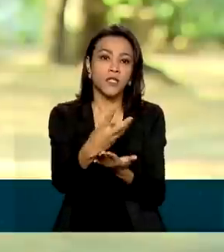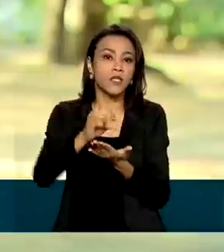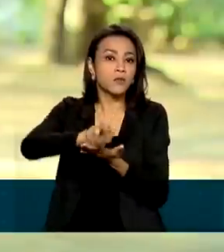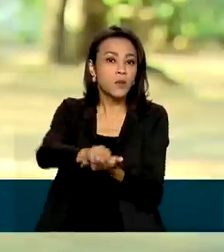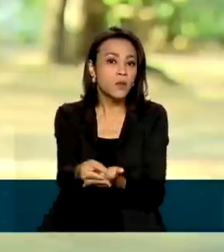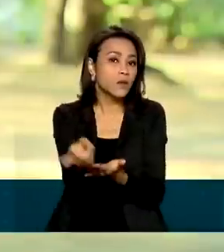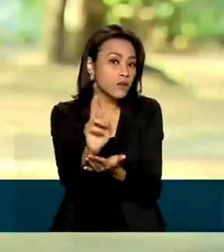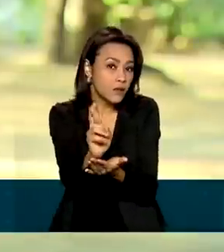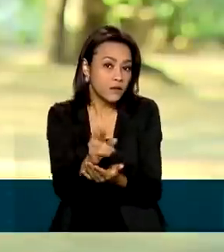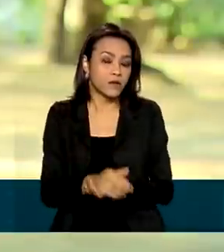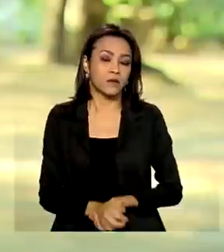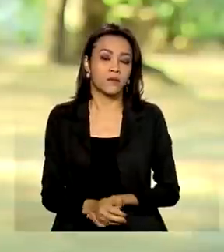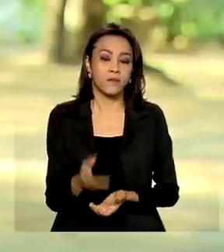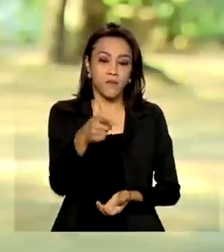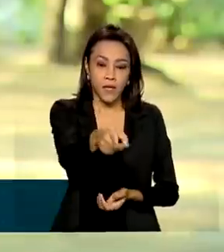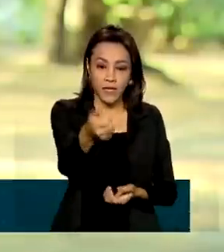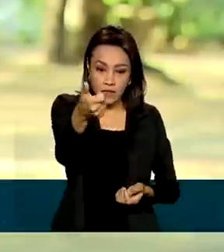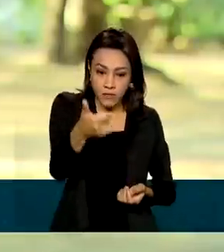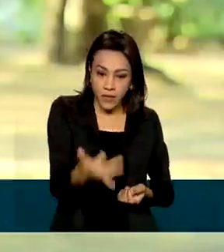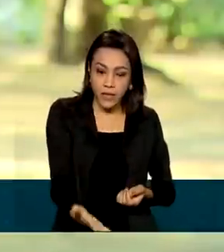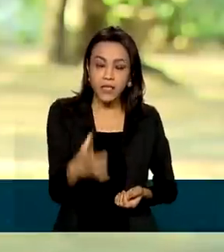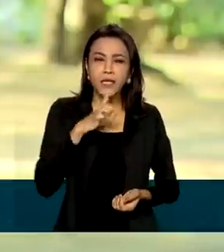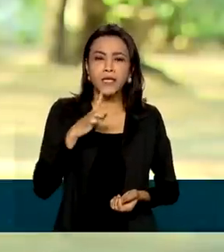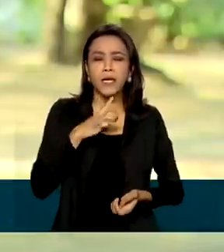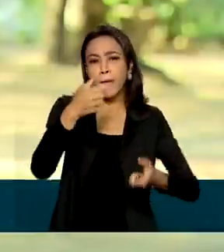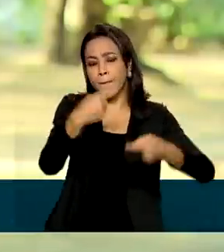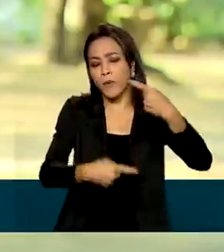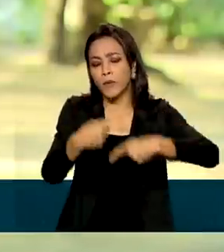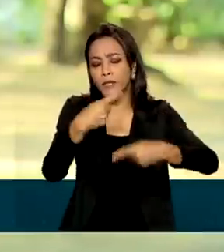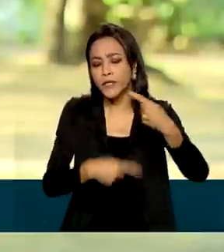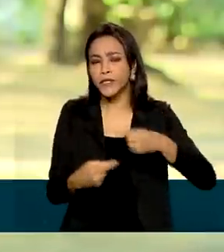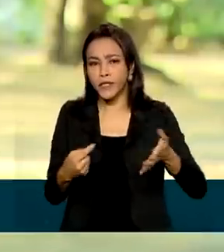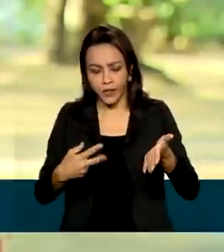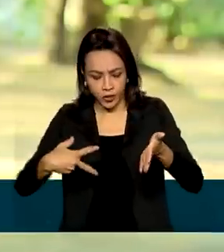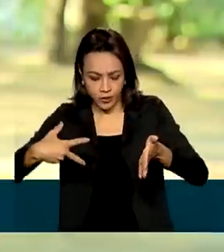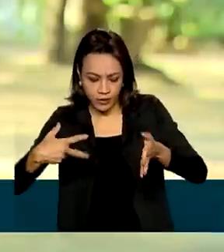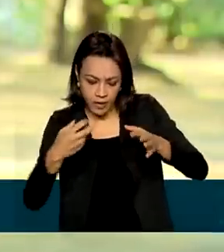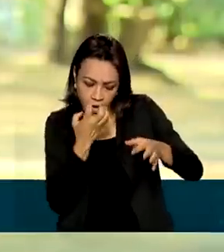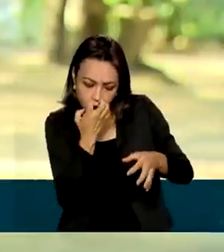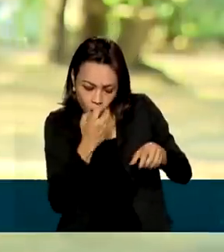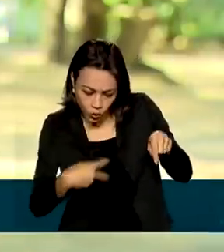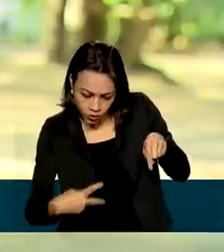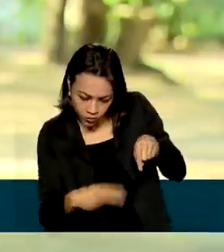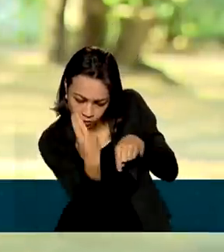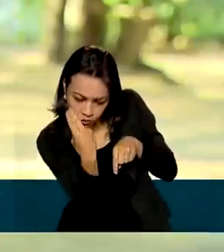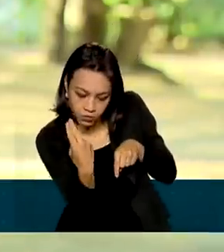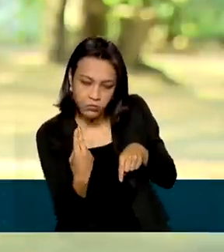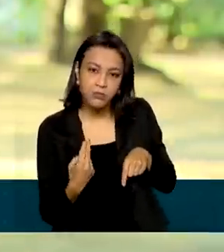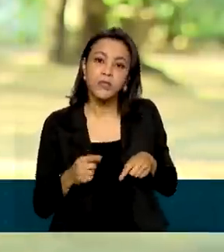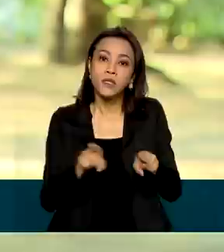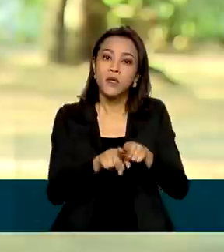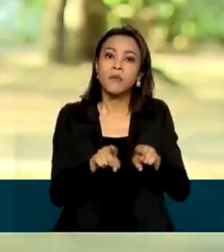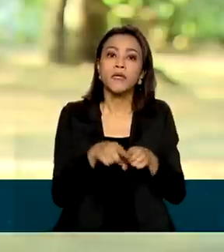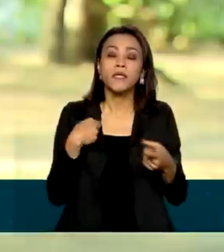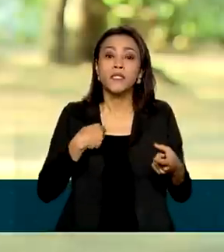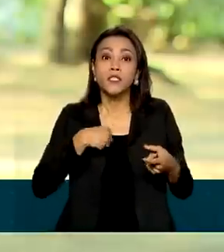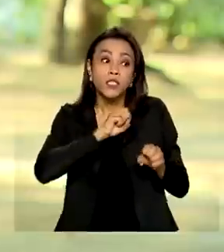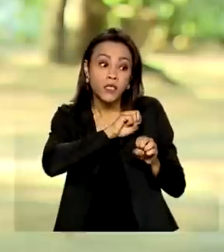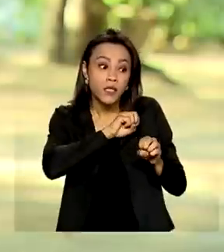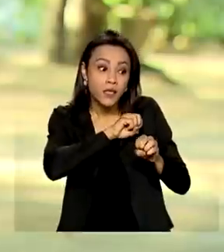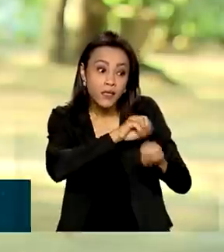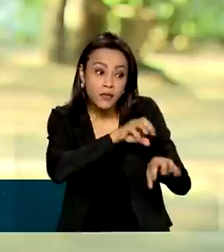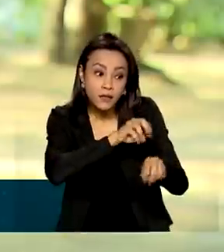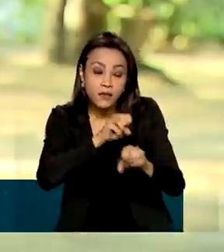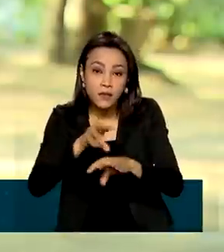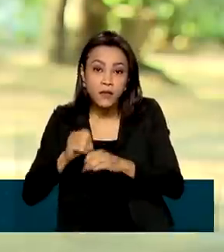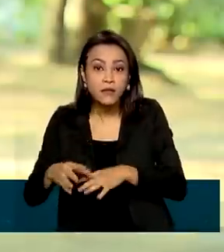Para que a gente consiga ter ali políticas maiores de castração, ações maiores de castração, de educação ambiental também, para que o próprio